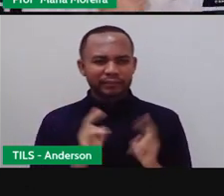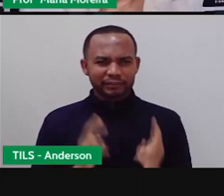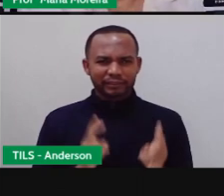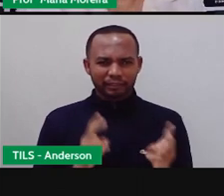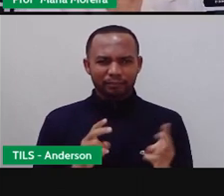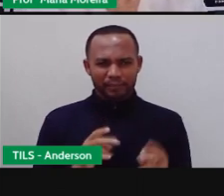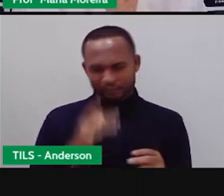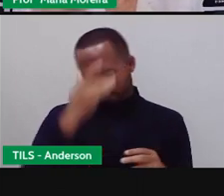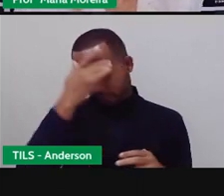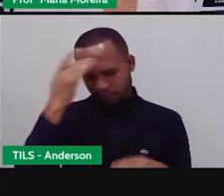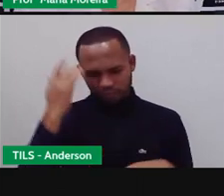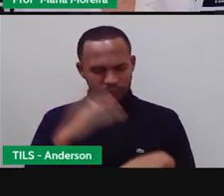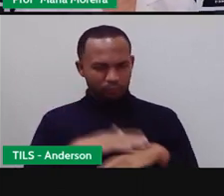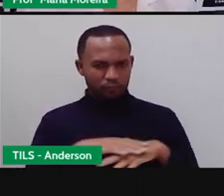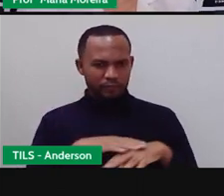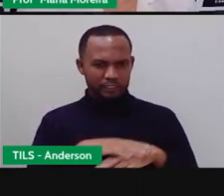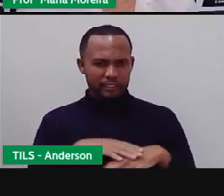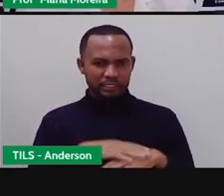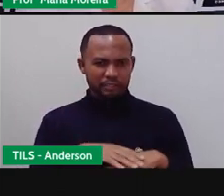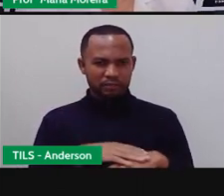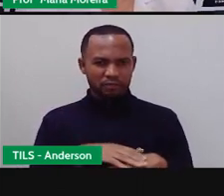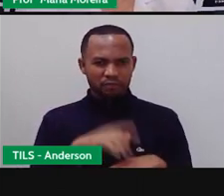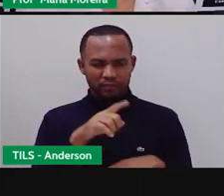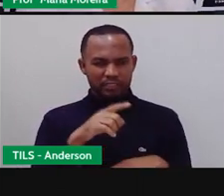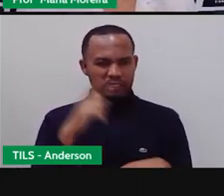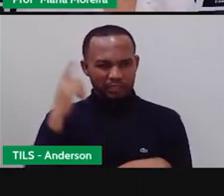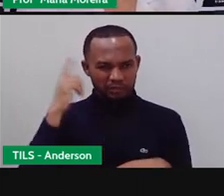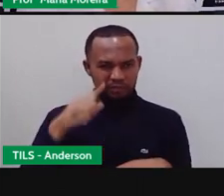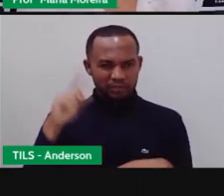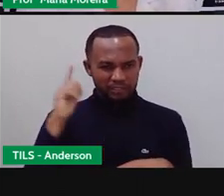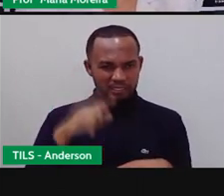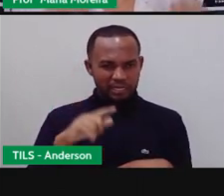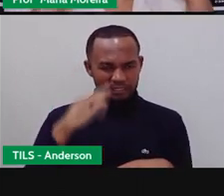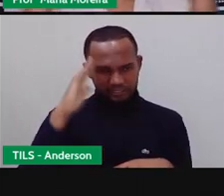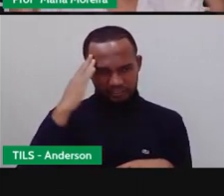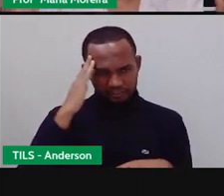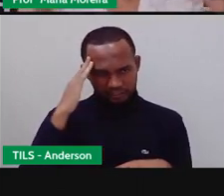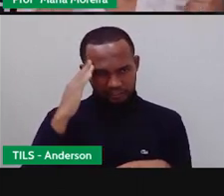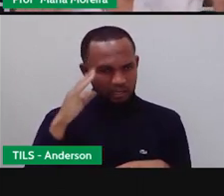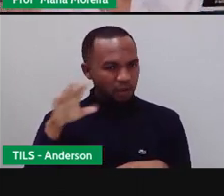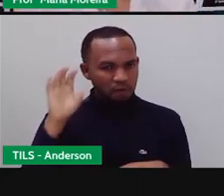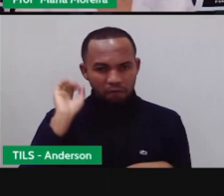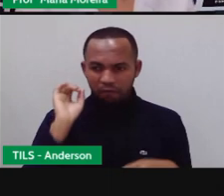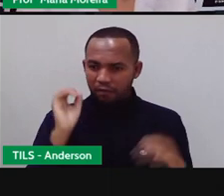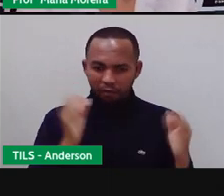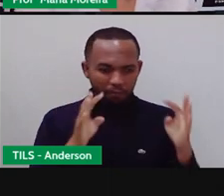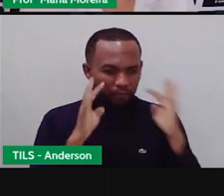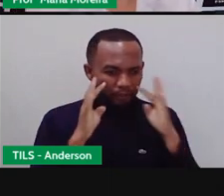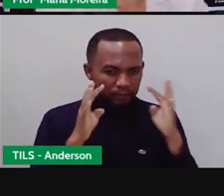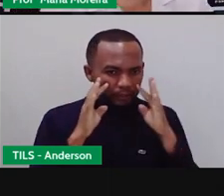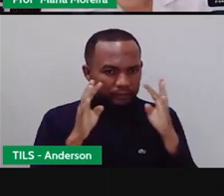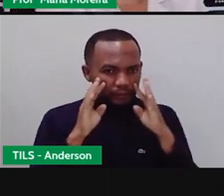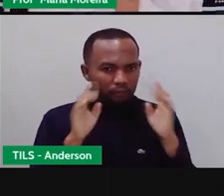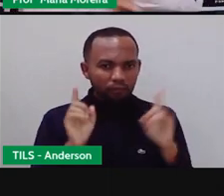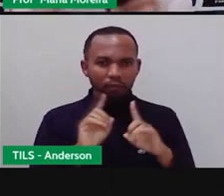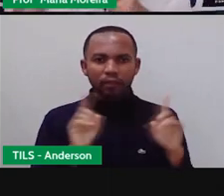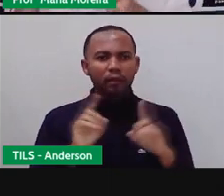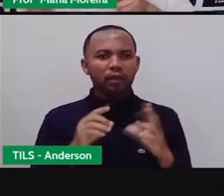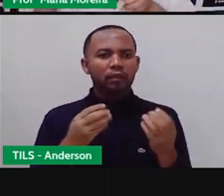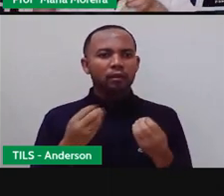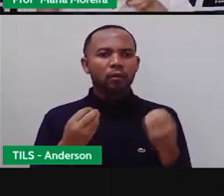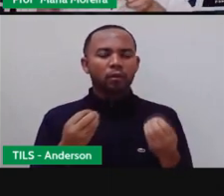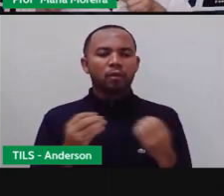tá conversando comigo, eu simplesmente não consigo compreender. Eu não tô ouvindo, eu tô prestando atenção, porque eu tô aqui, ó,